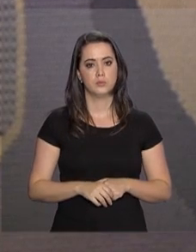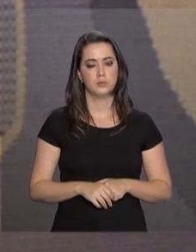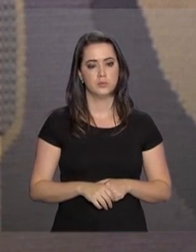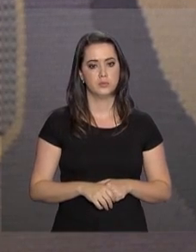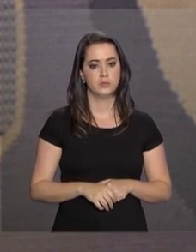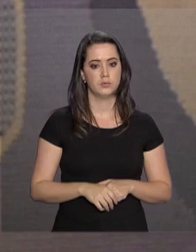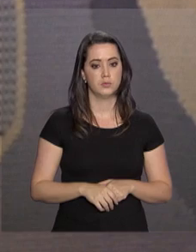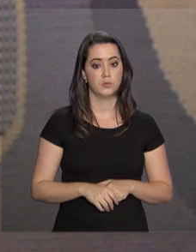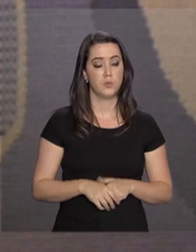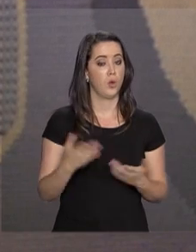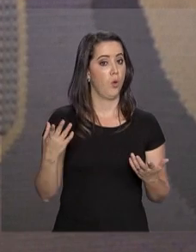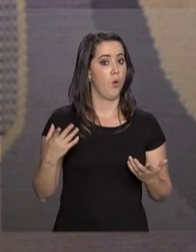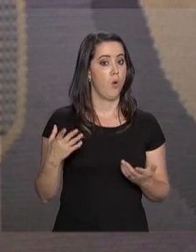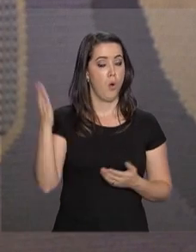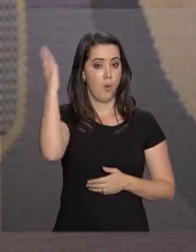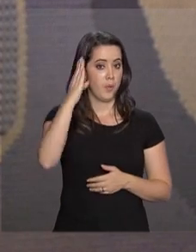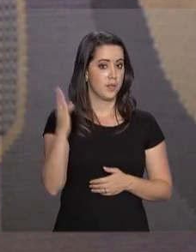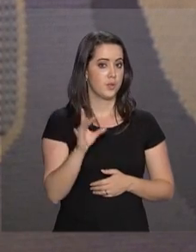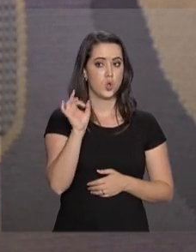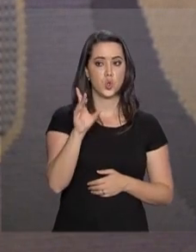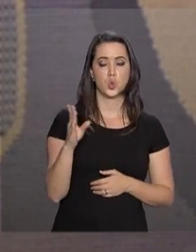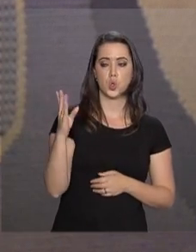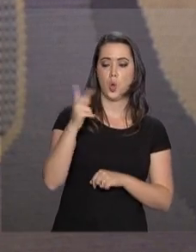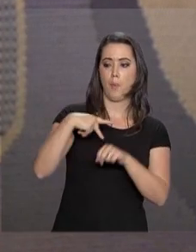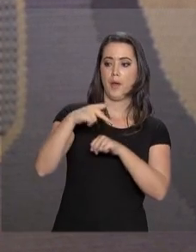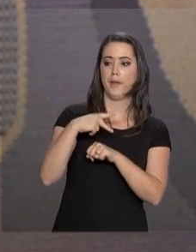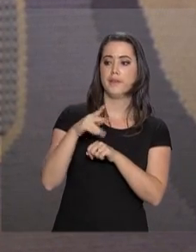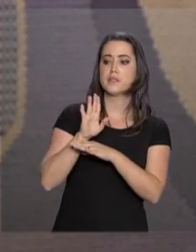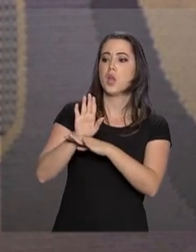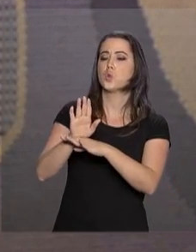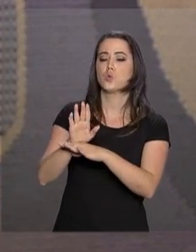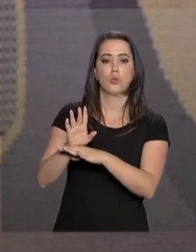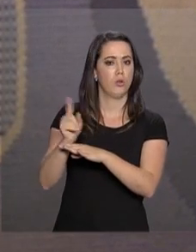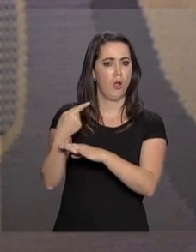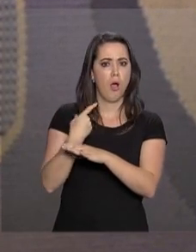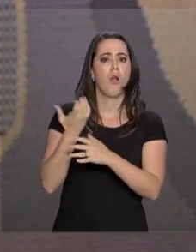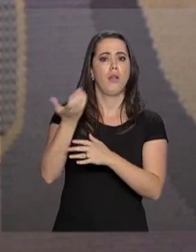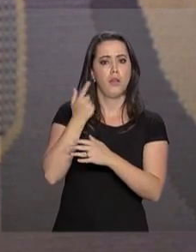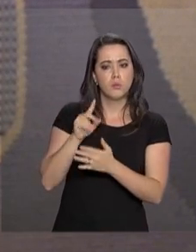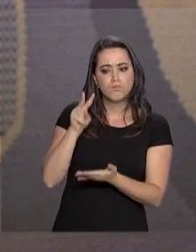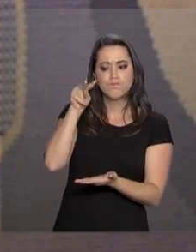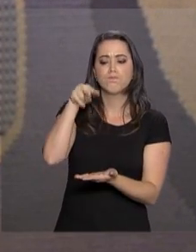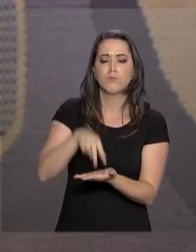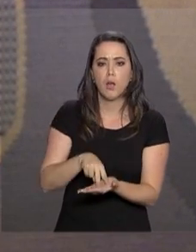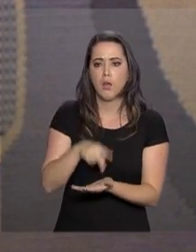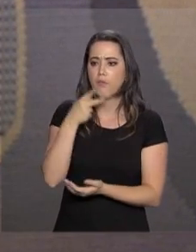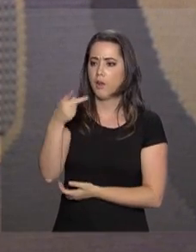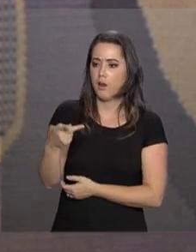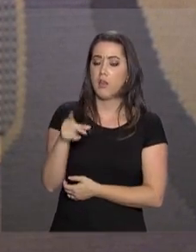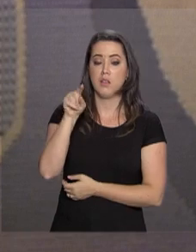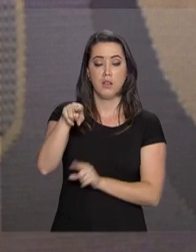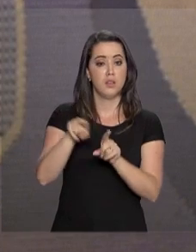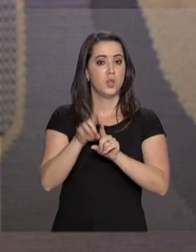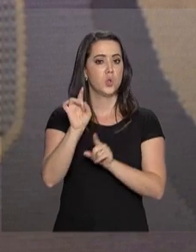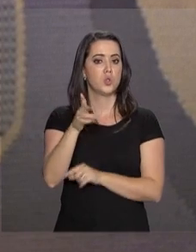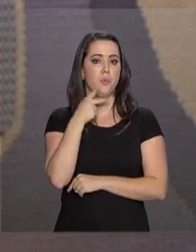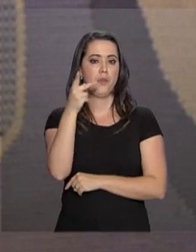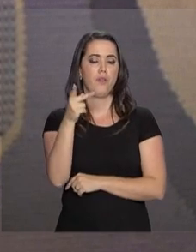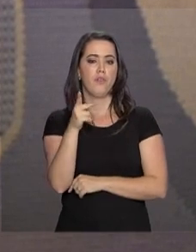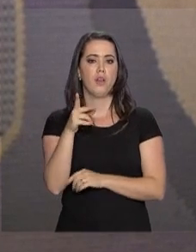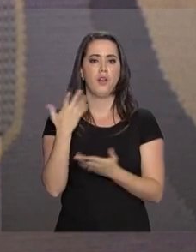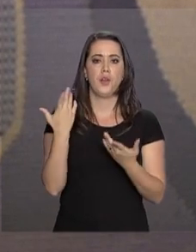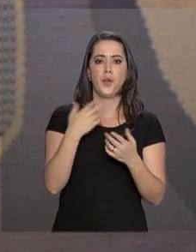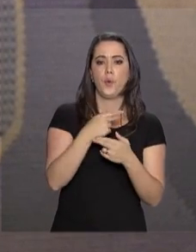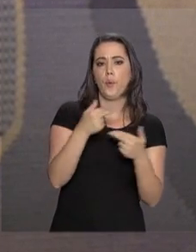A vocação do Brasil não é ser um país que simplesmente existe para agradar. Queremos ser escutados, mas queremos ser escutados não por repetir alguns dogmas